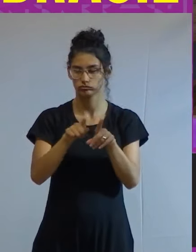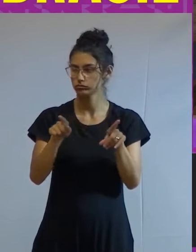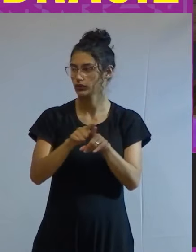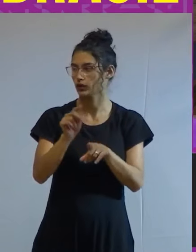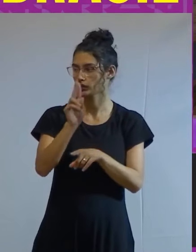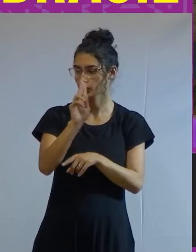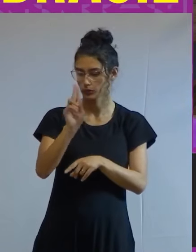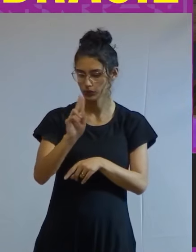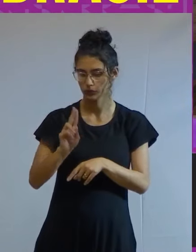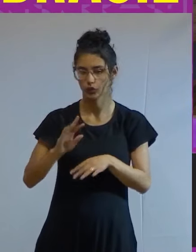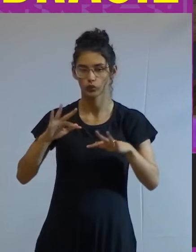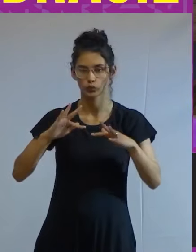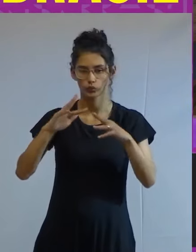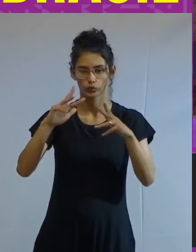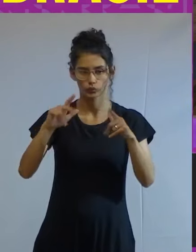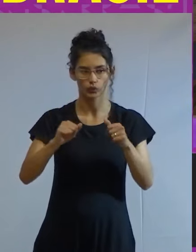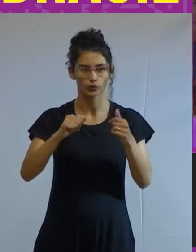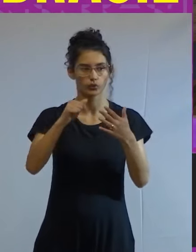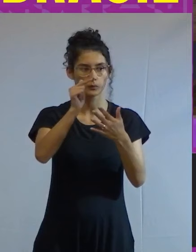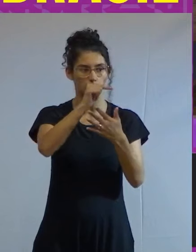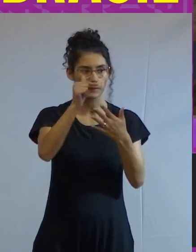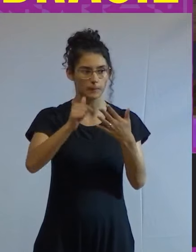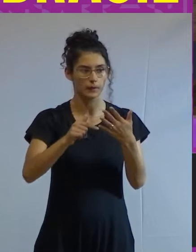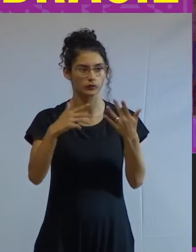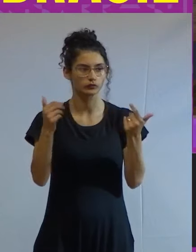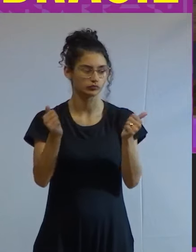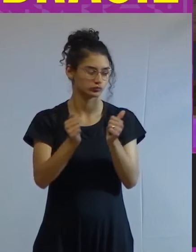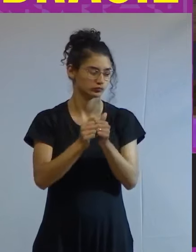nomeei todos os que